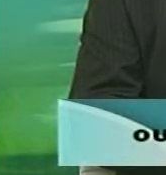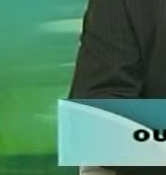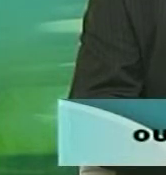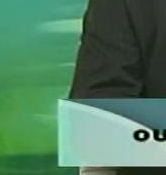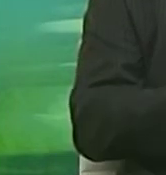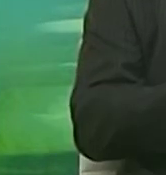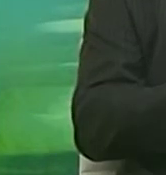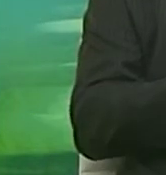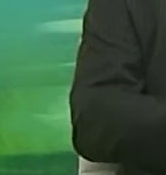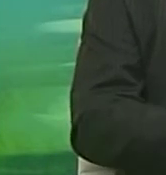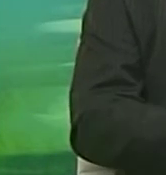.br e participe.